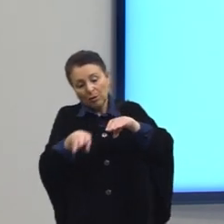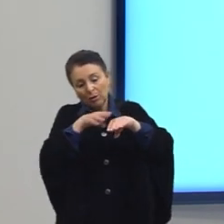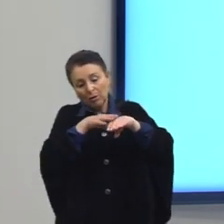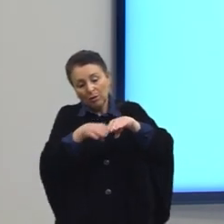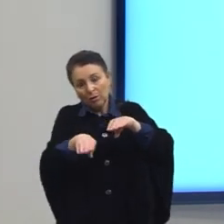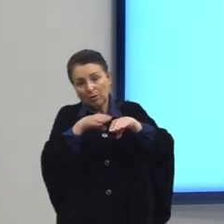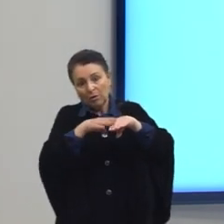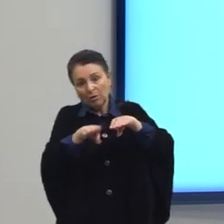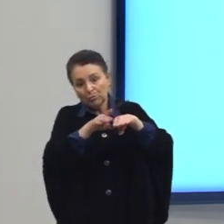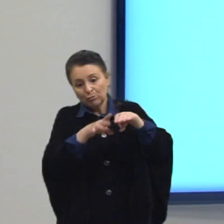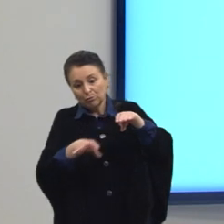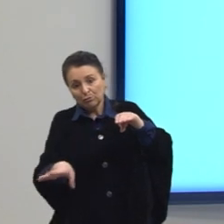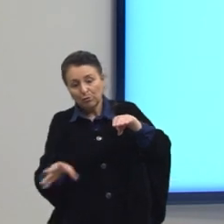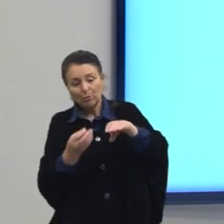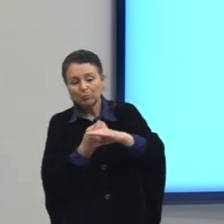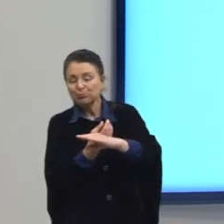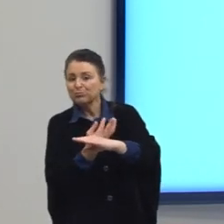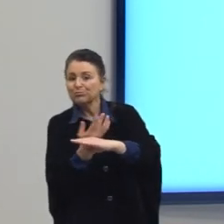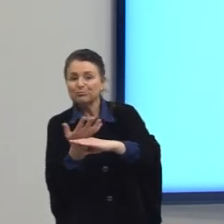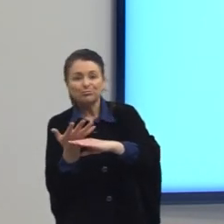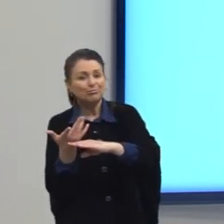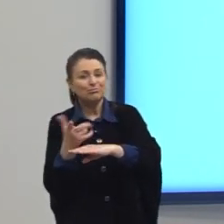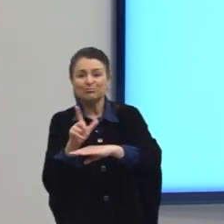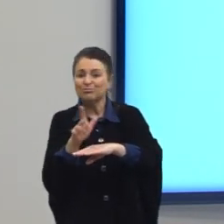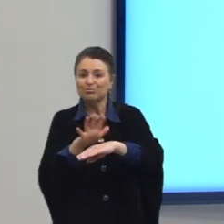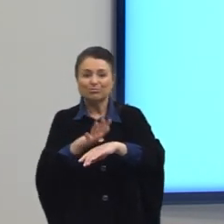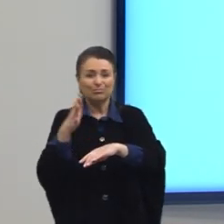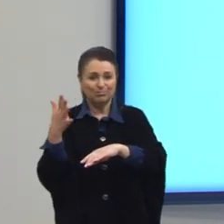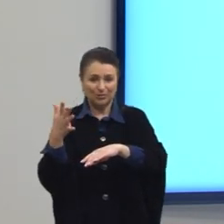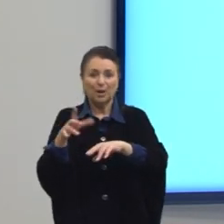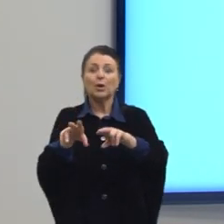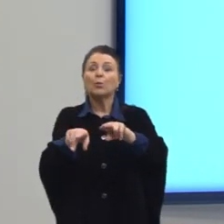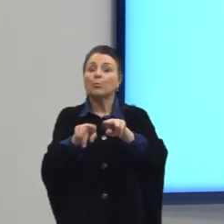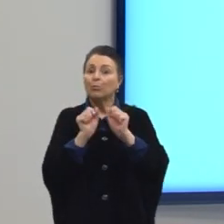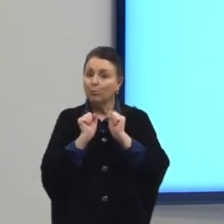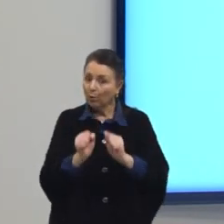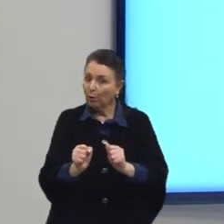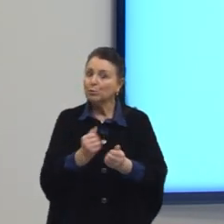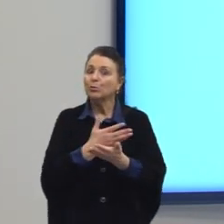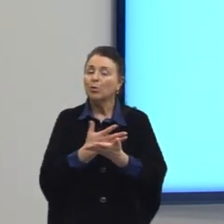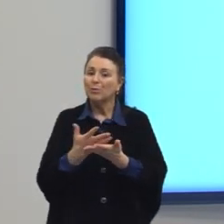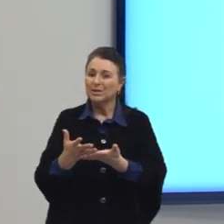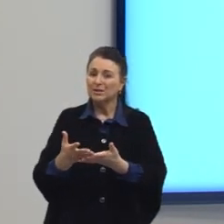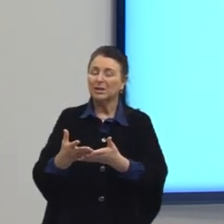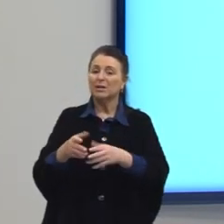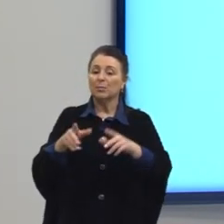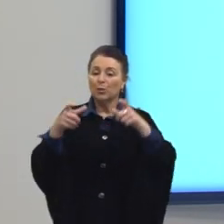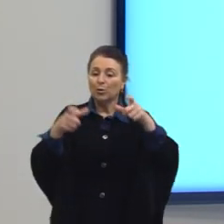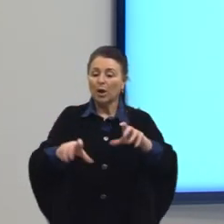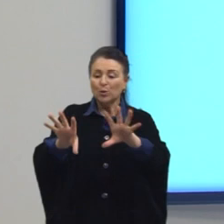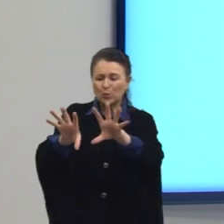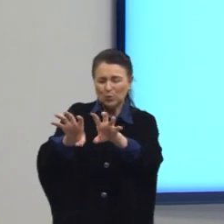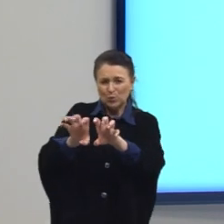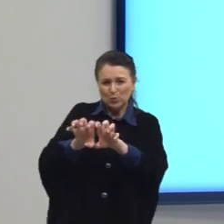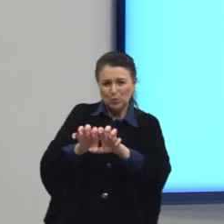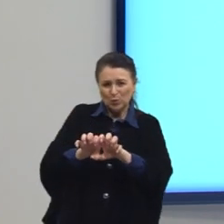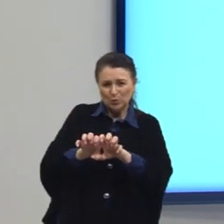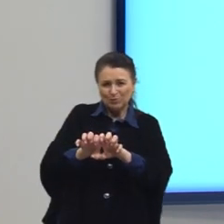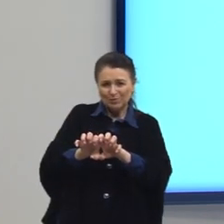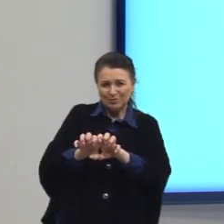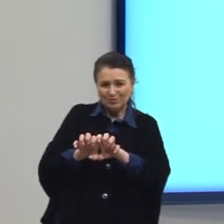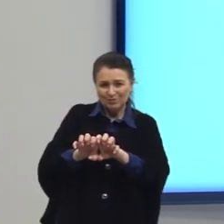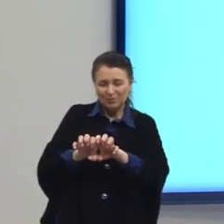vegetação. E assim pode também haver uma desertificação no ambiente. O solo pode ficar